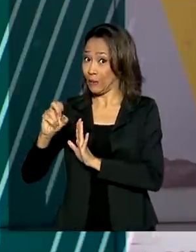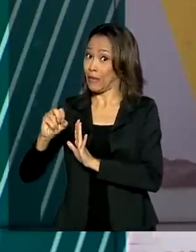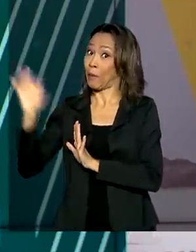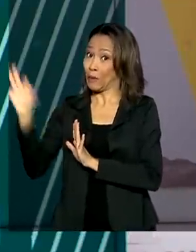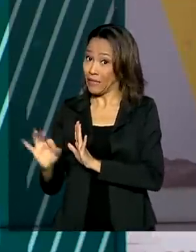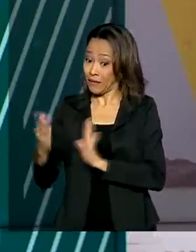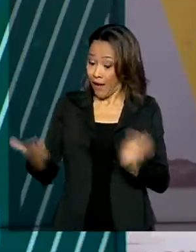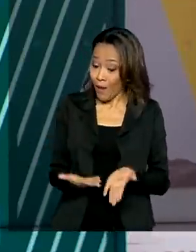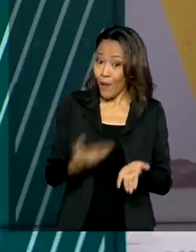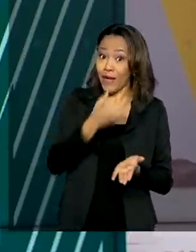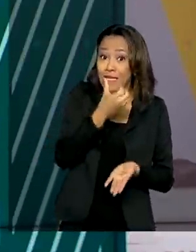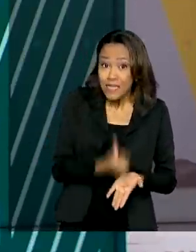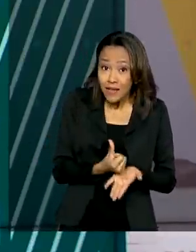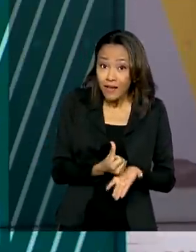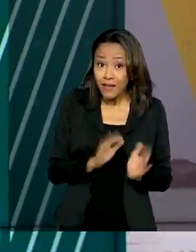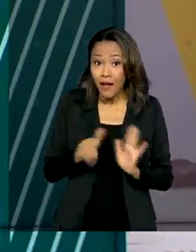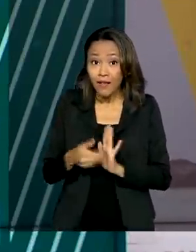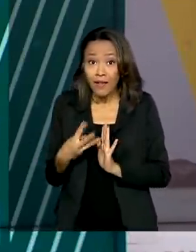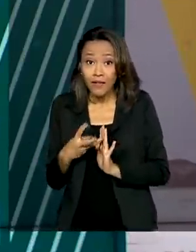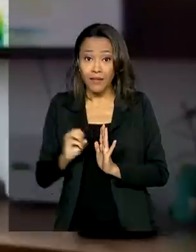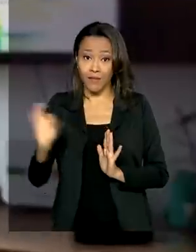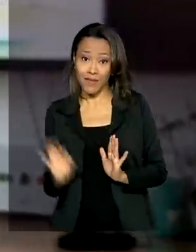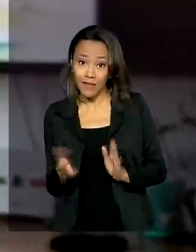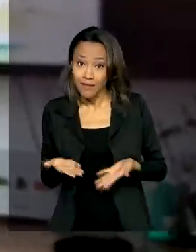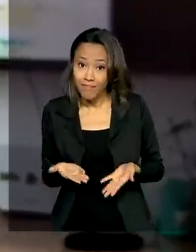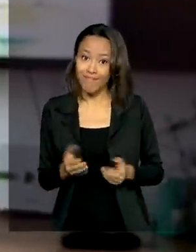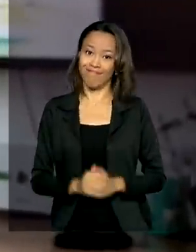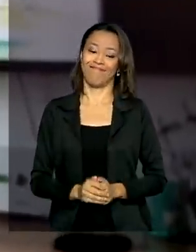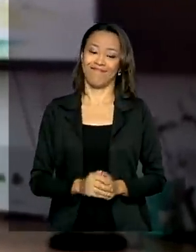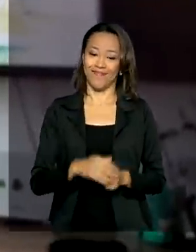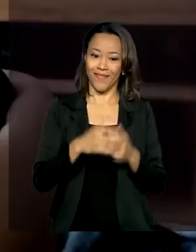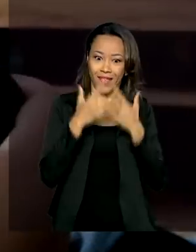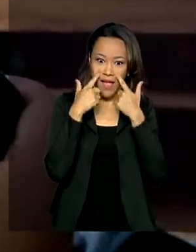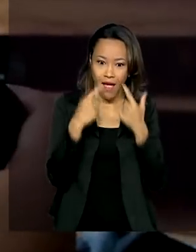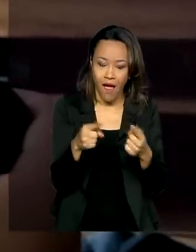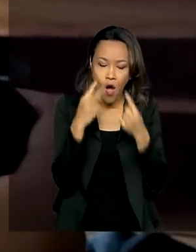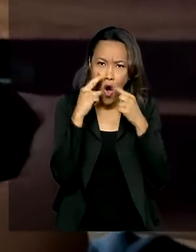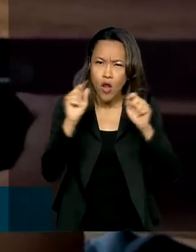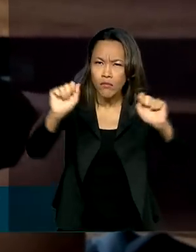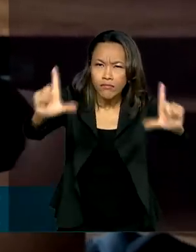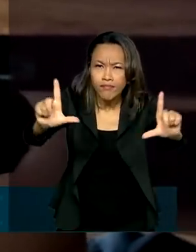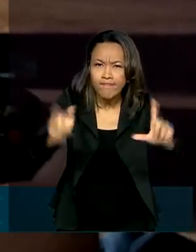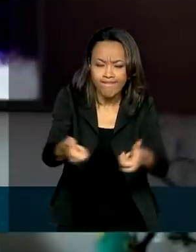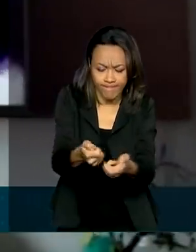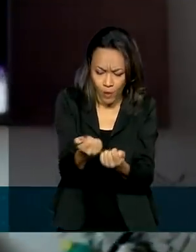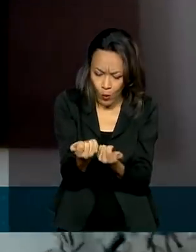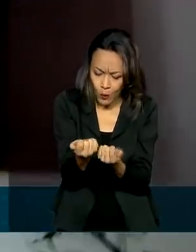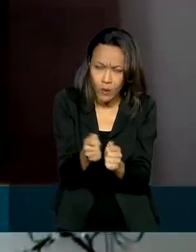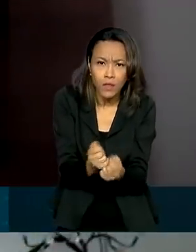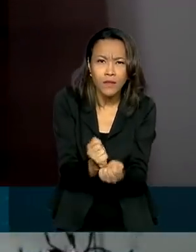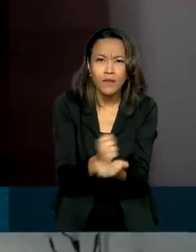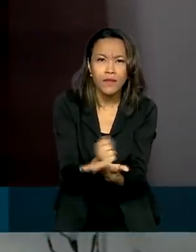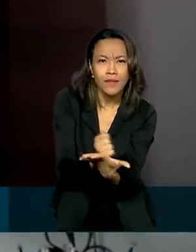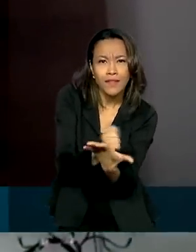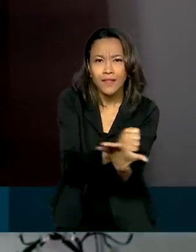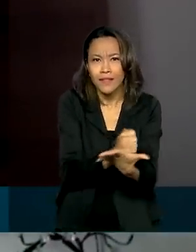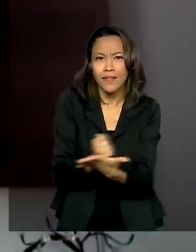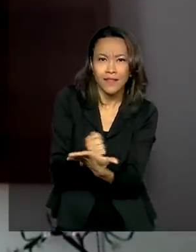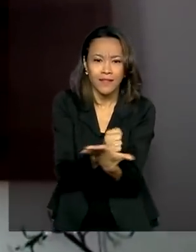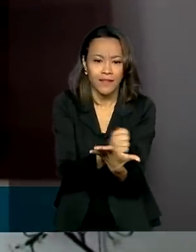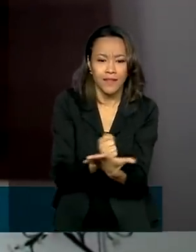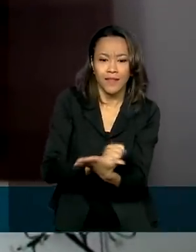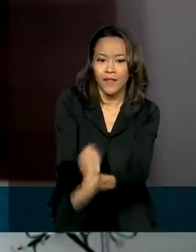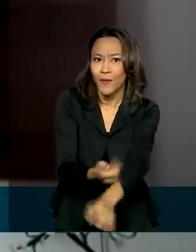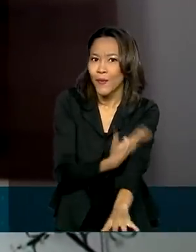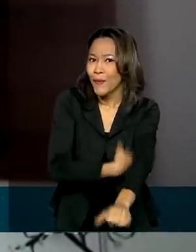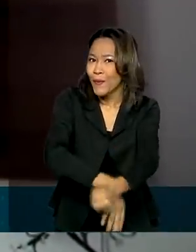entre 6% e 30%. Olho na tela, controle na mão e muitas emoções em